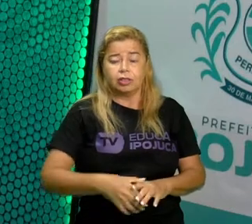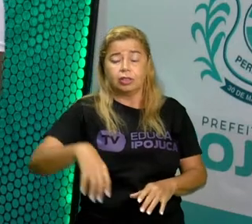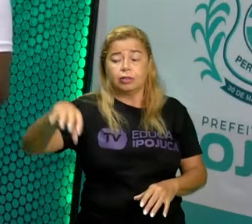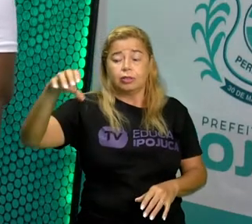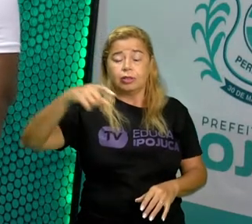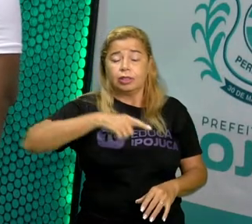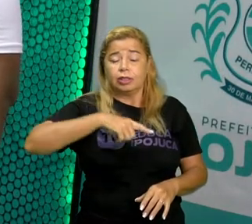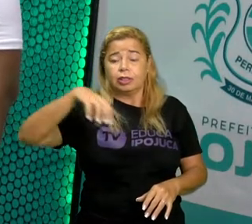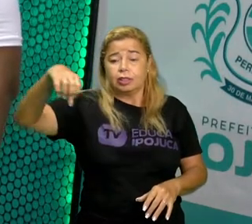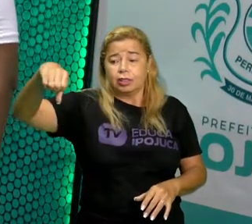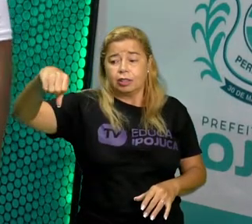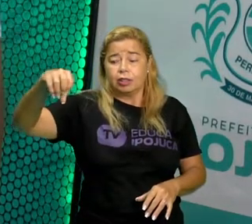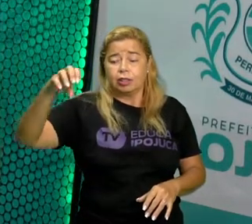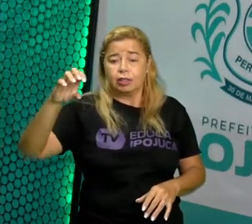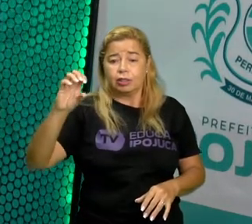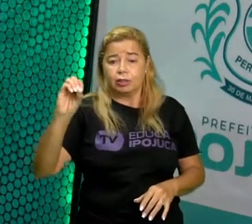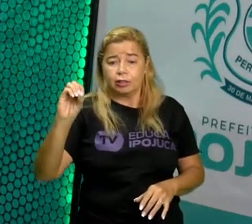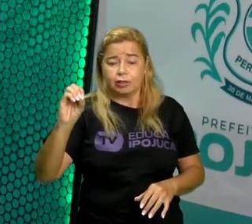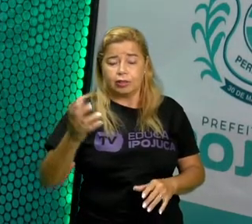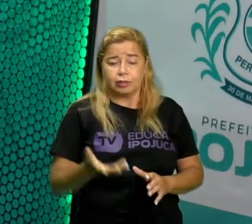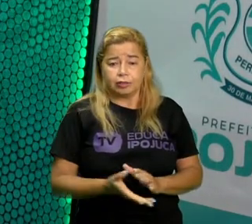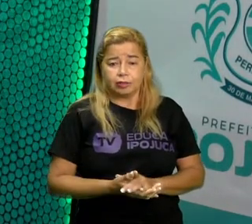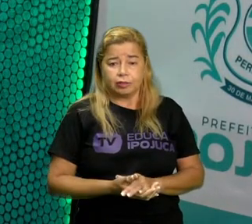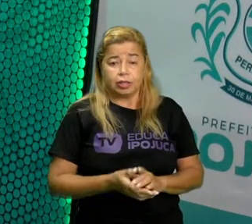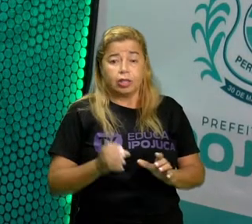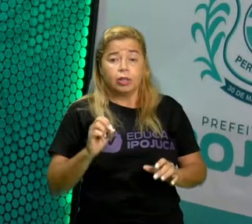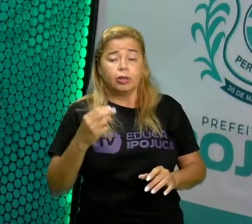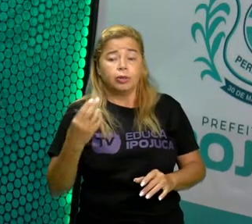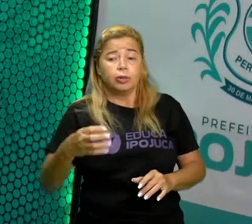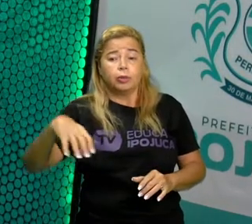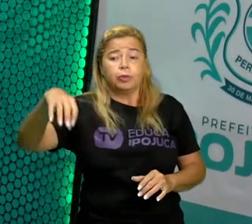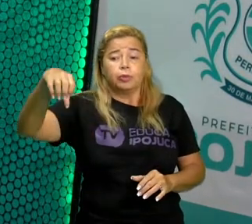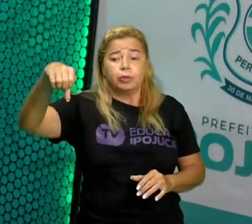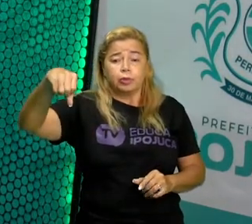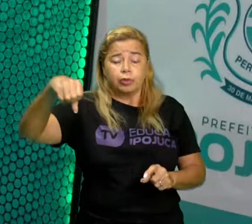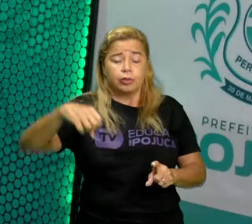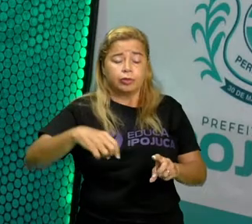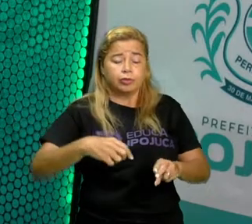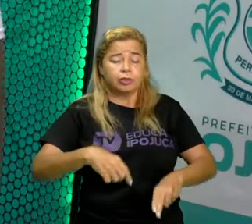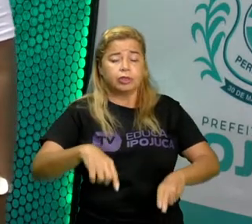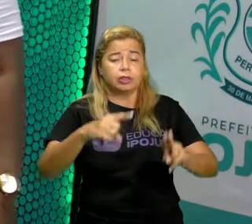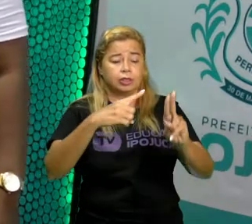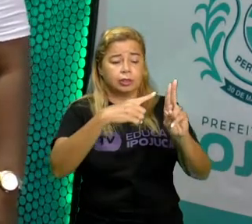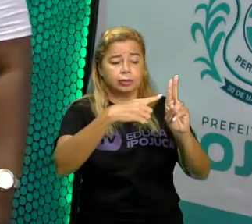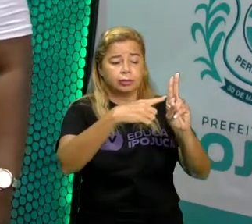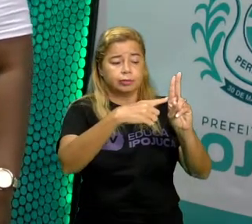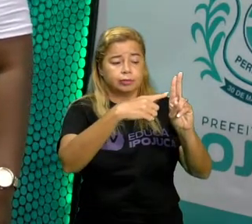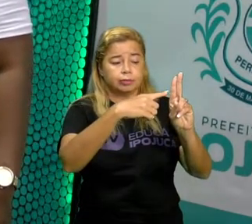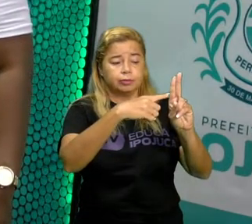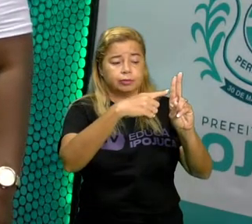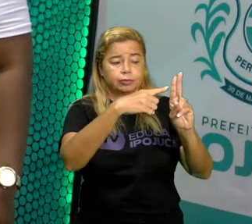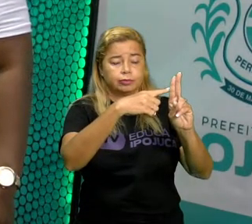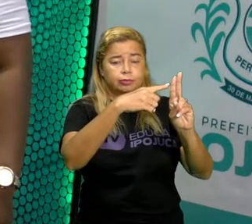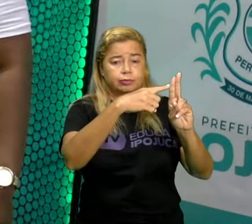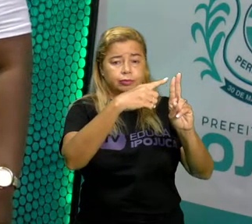dezenas expostas aqui na reta numérica que está na